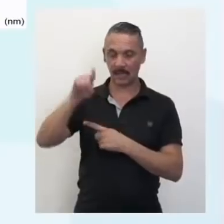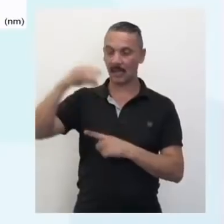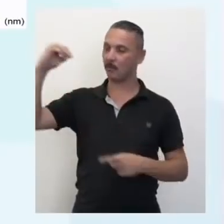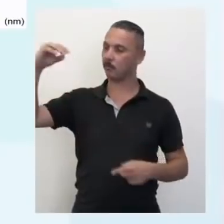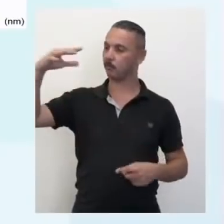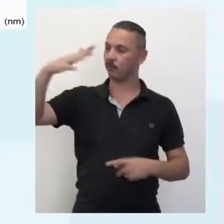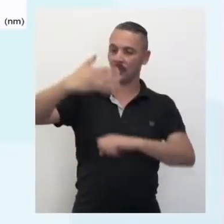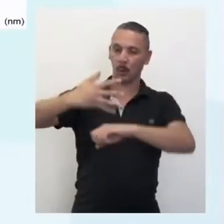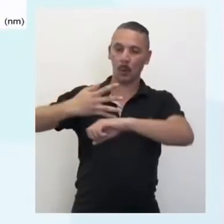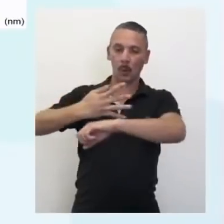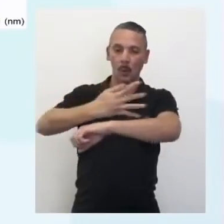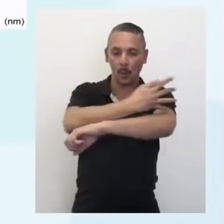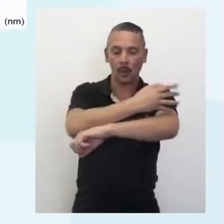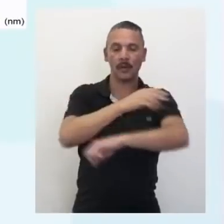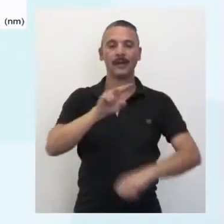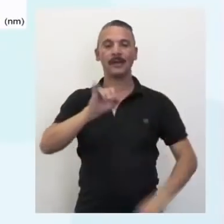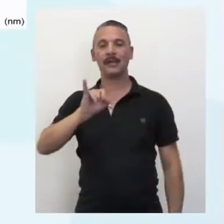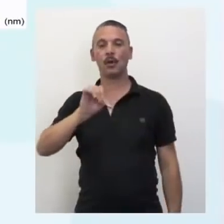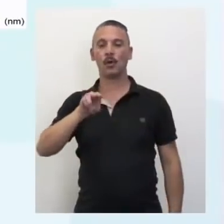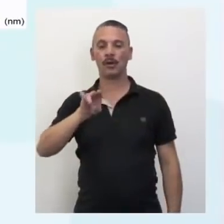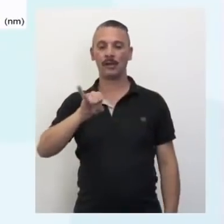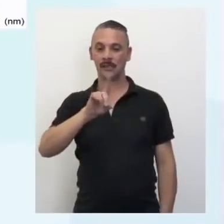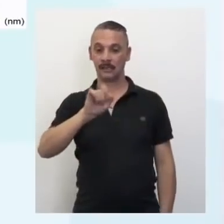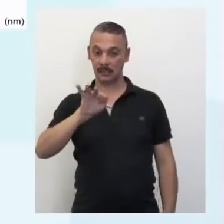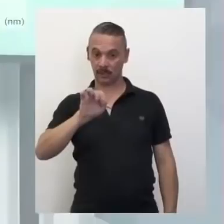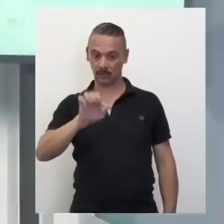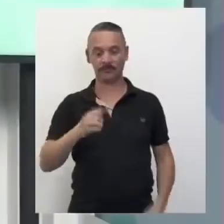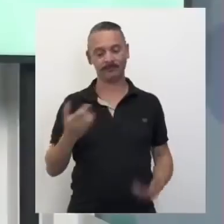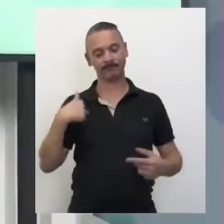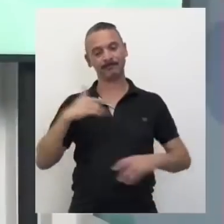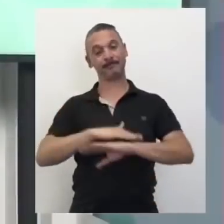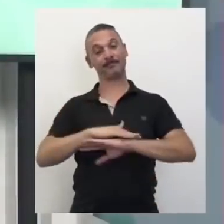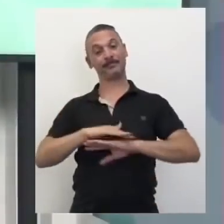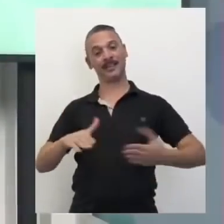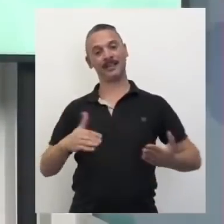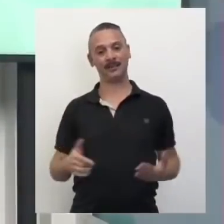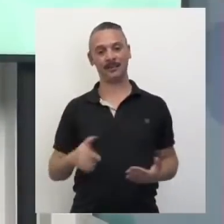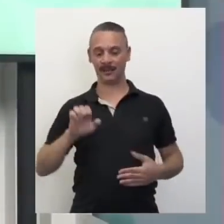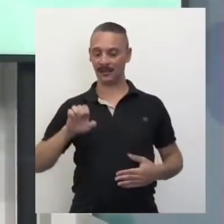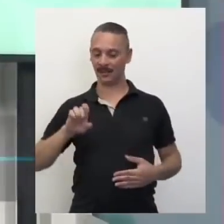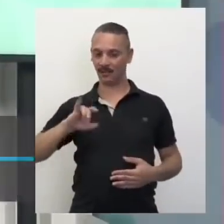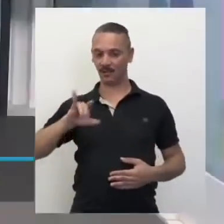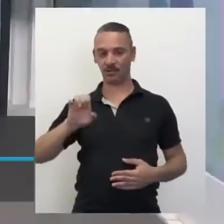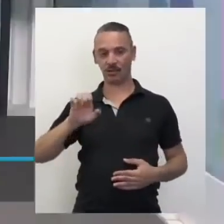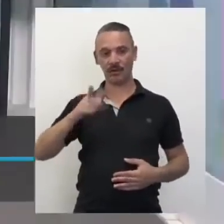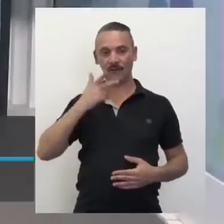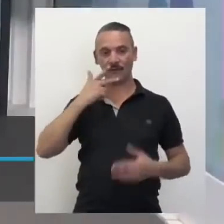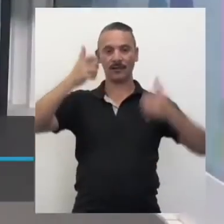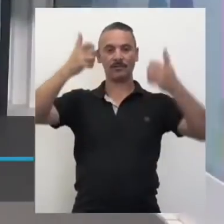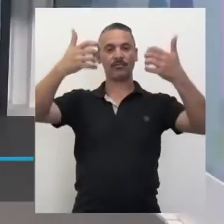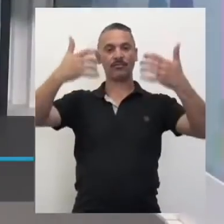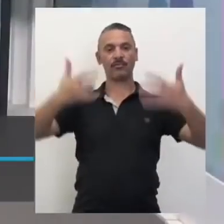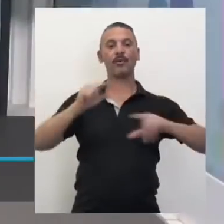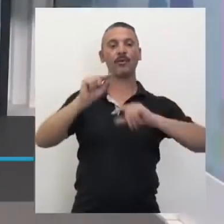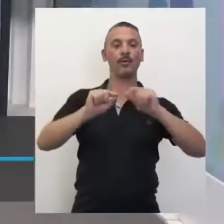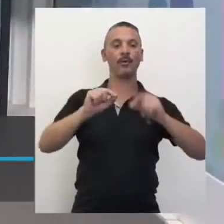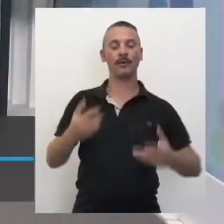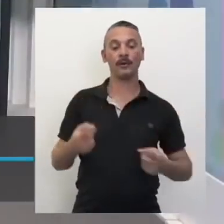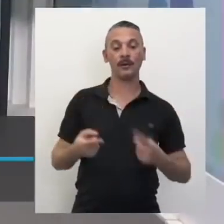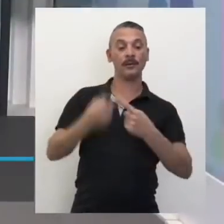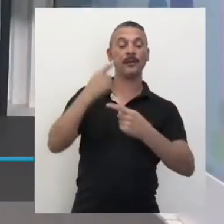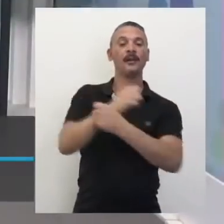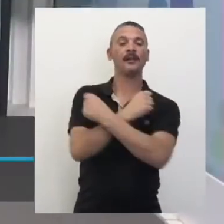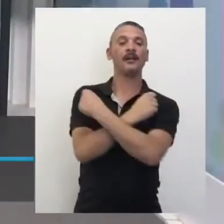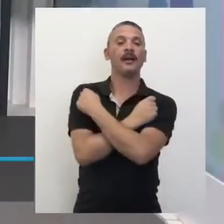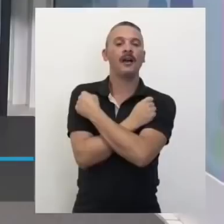ionizante, tá bom? Eu vou ficando por aqui. O Edjoel vai falar um pouquinho mais com vocês. O você quer falar aí, Primeiro mandar um